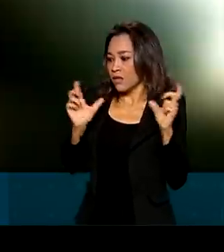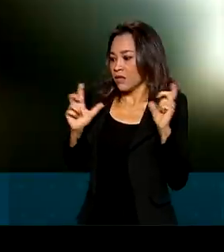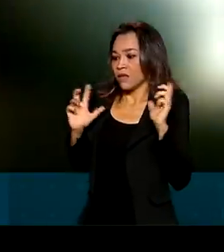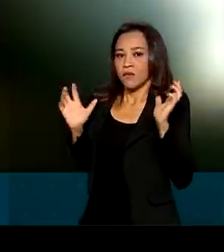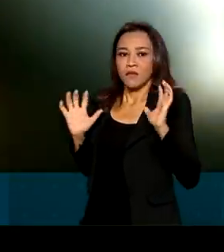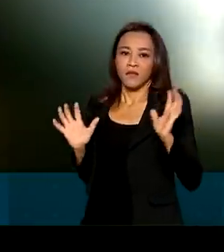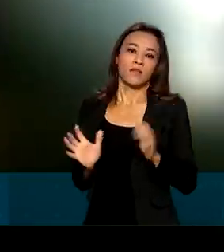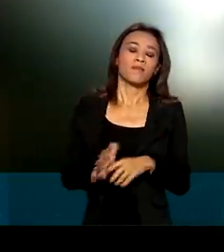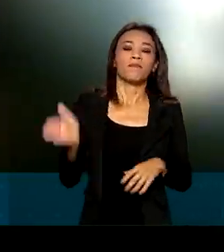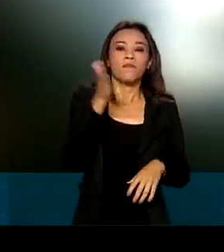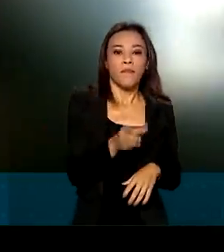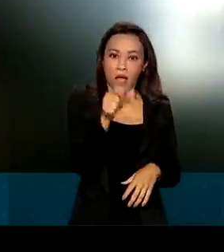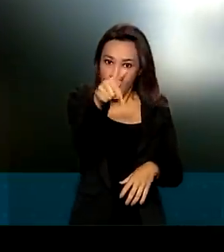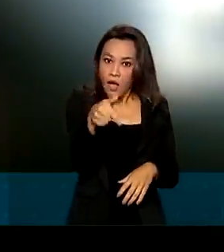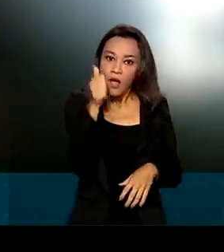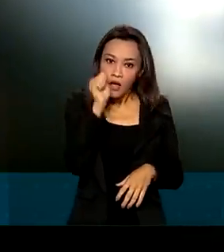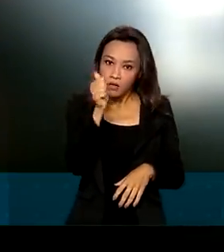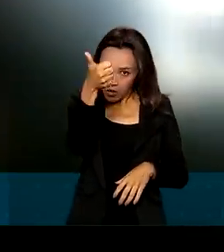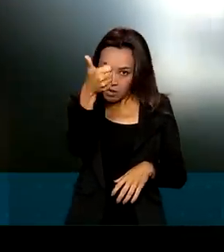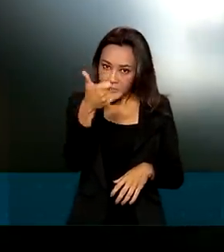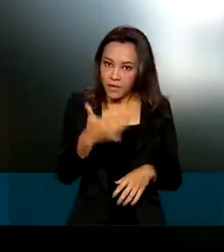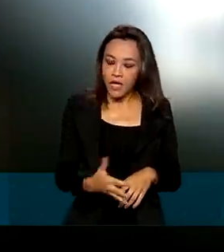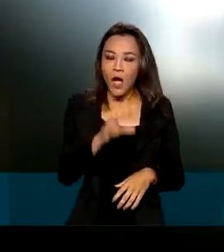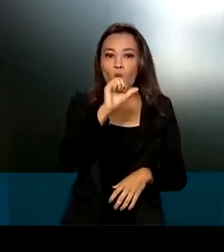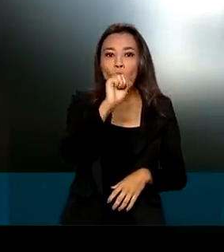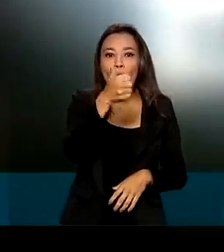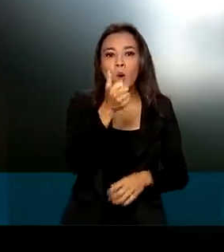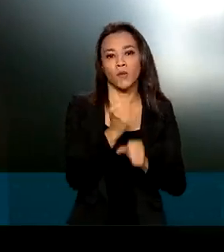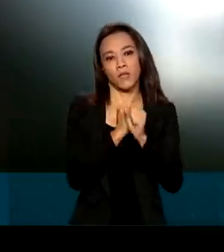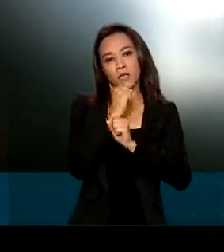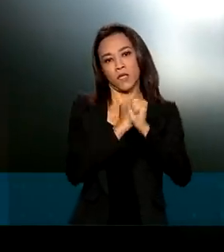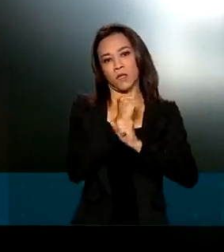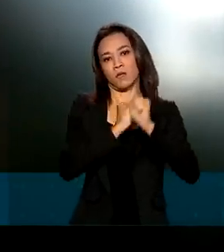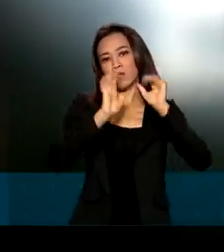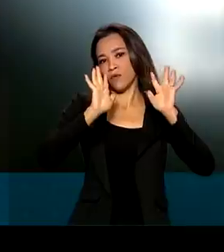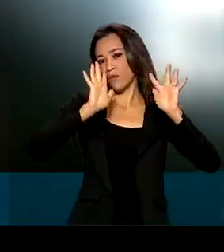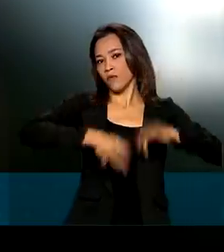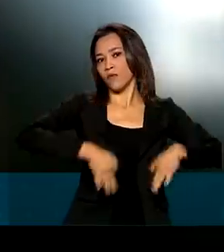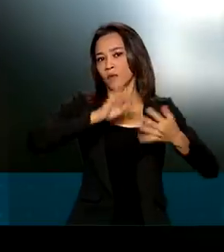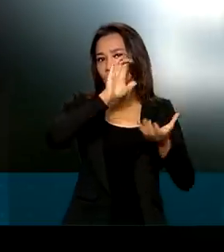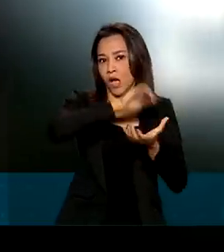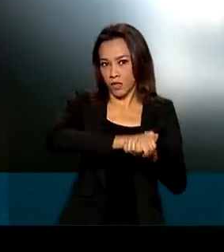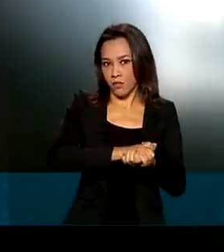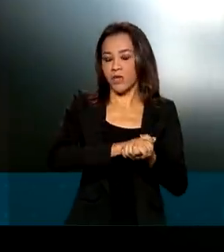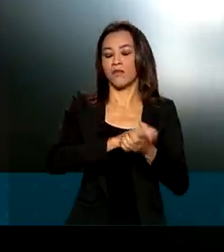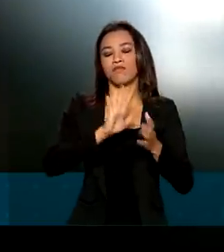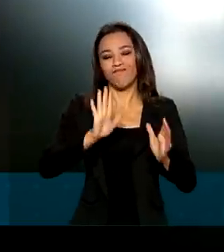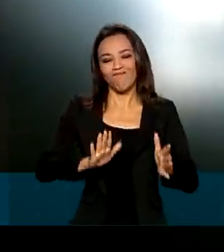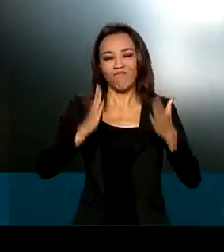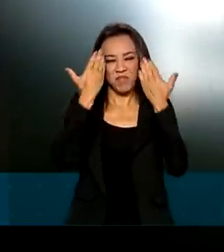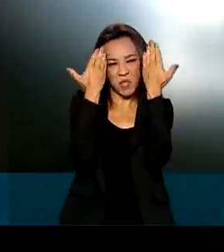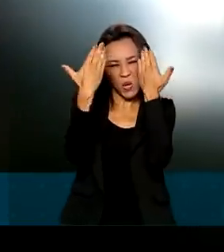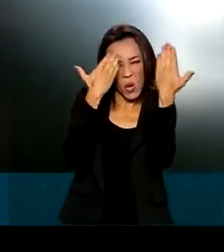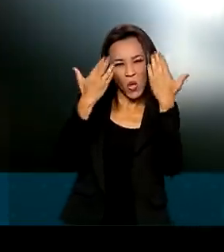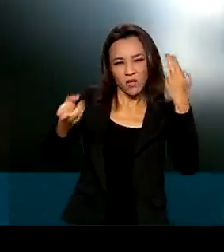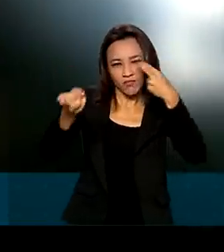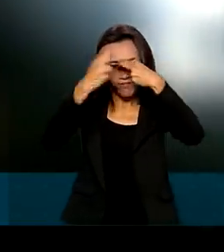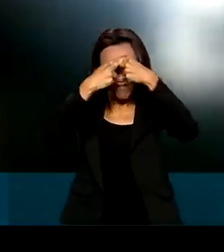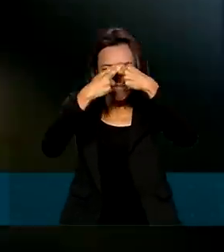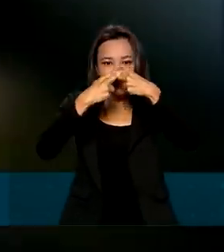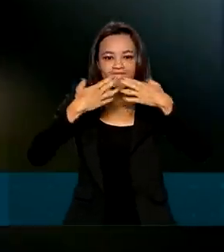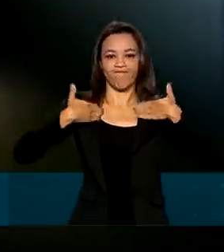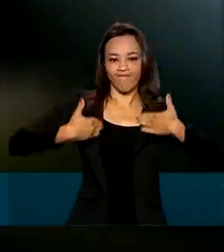Ela conta que mesmo depois de 11 anos do fim do casamento, as marcas físicas e psicológicas